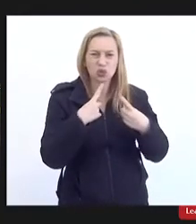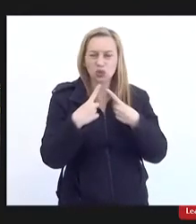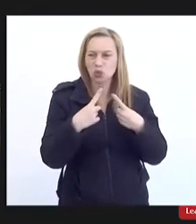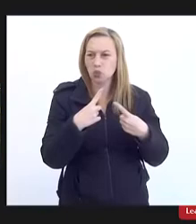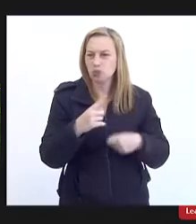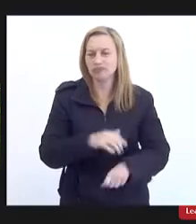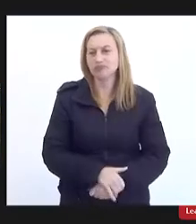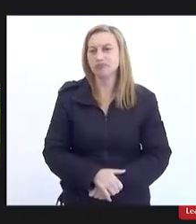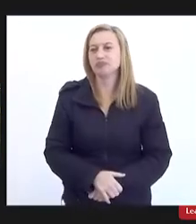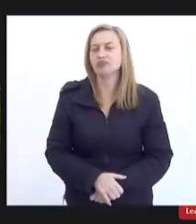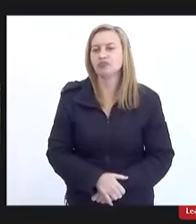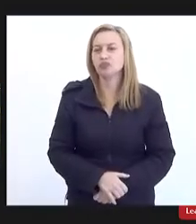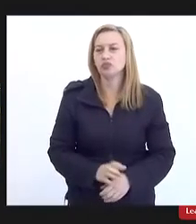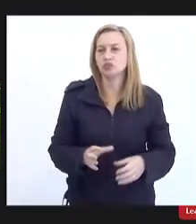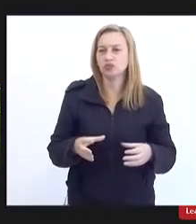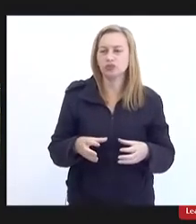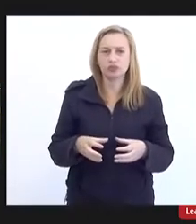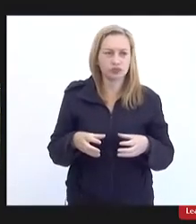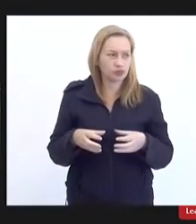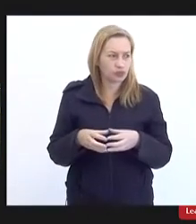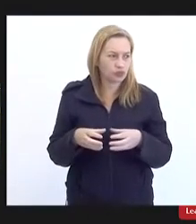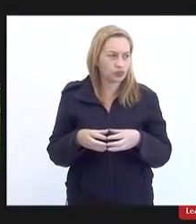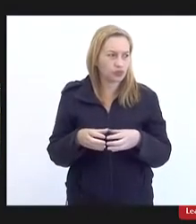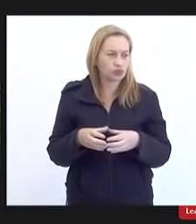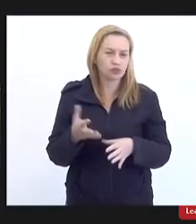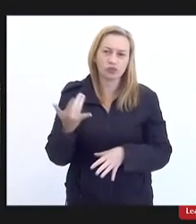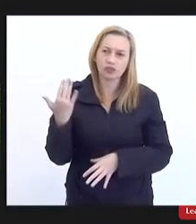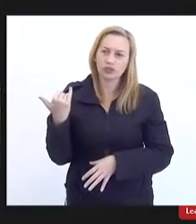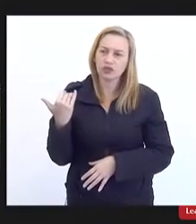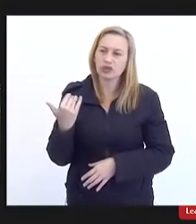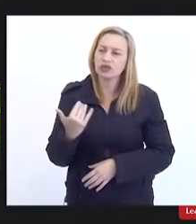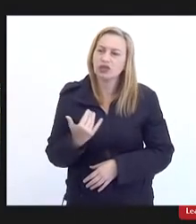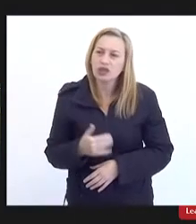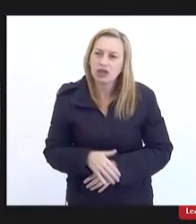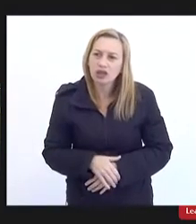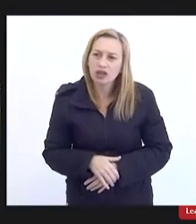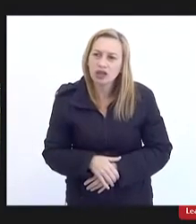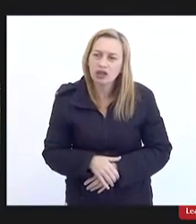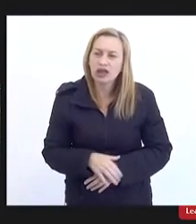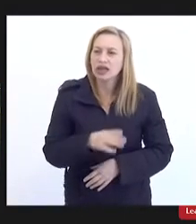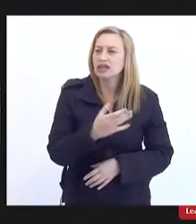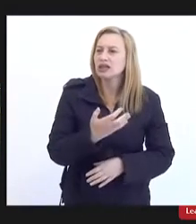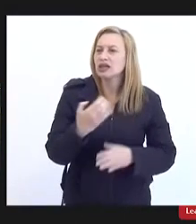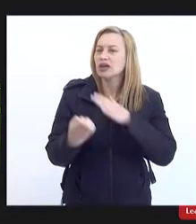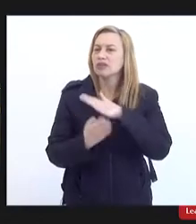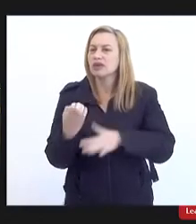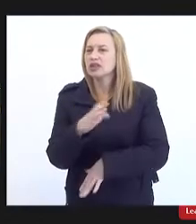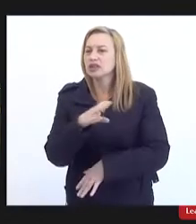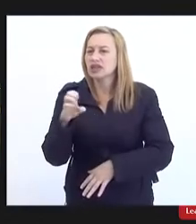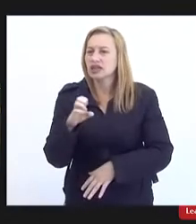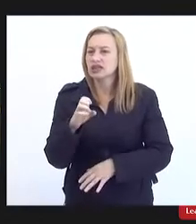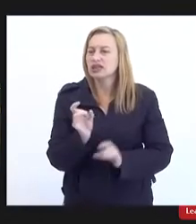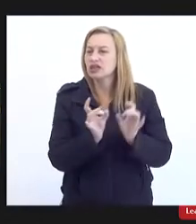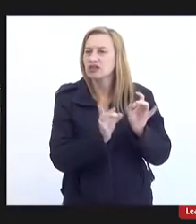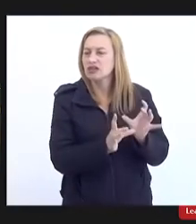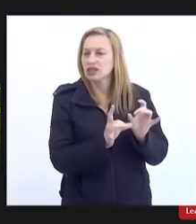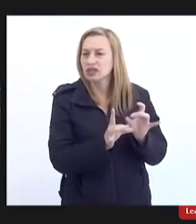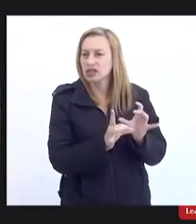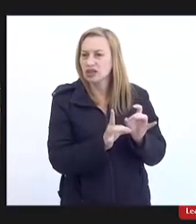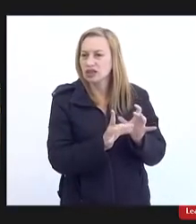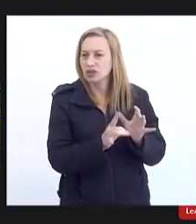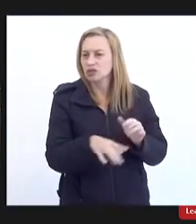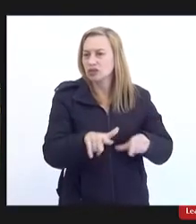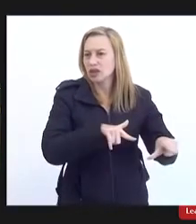houve muita satisfação porque na época a tarifa subiu muito e a CEDAI vale dizer que ela terceirizou o serviço em Valença também